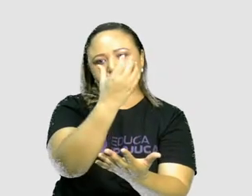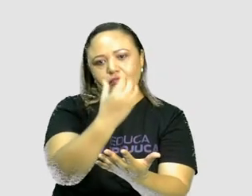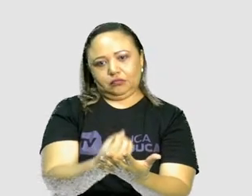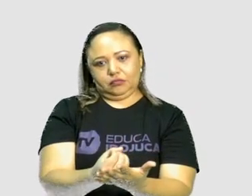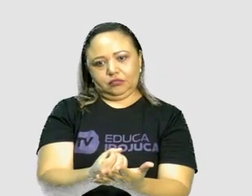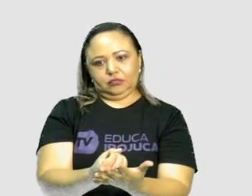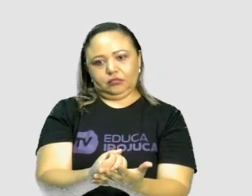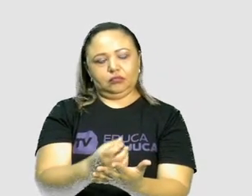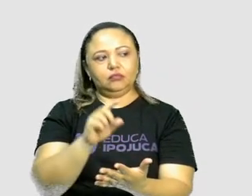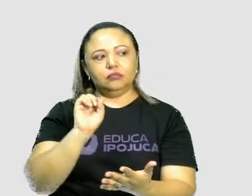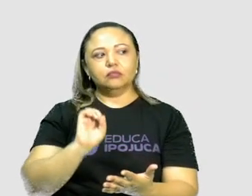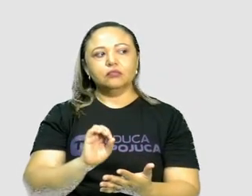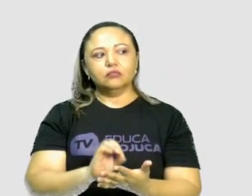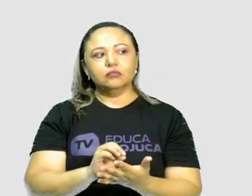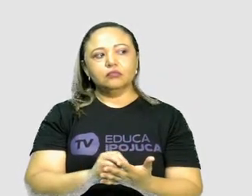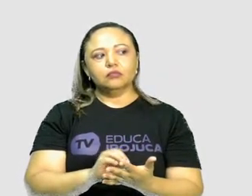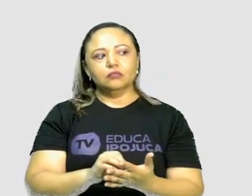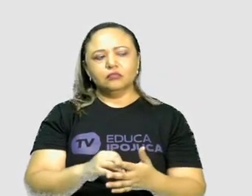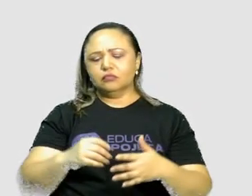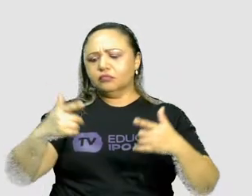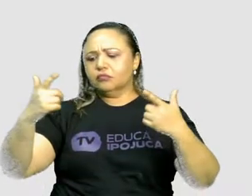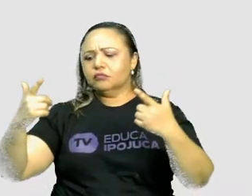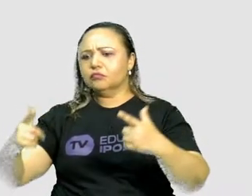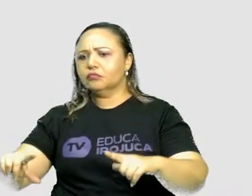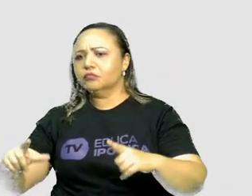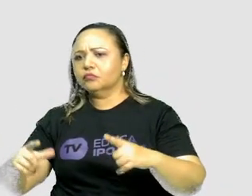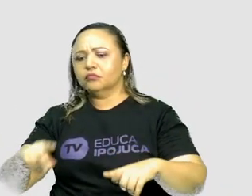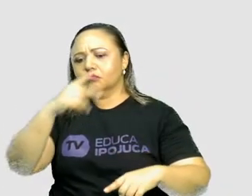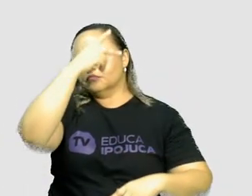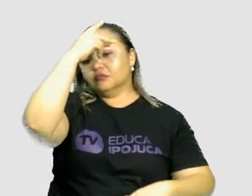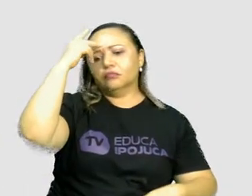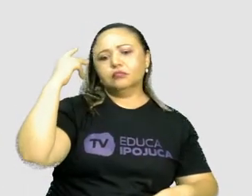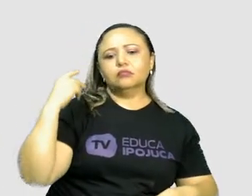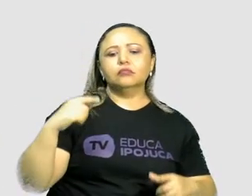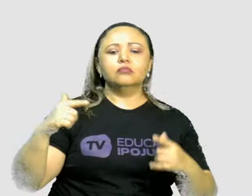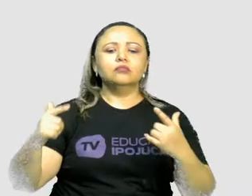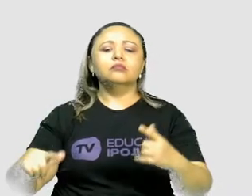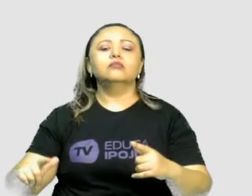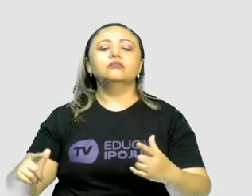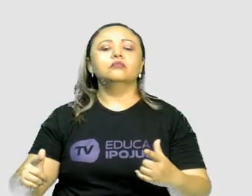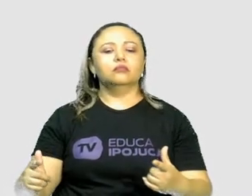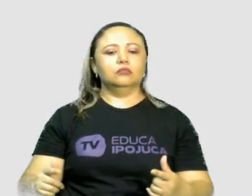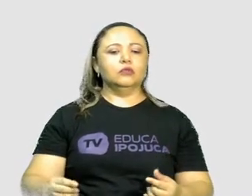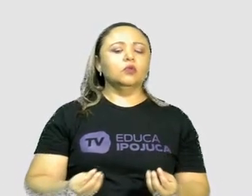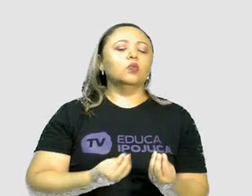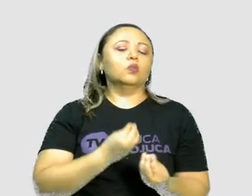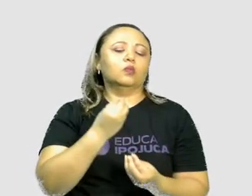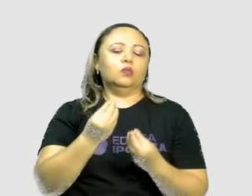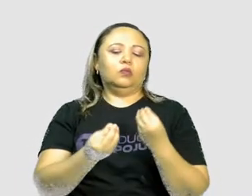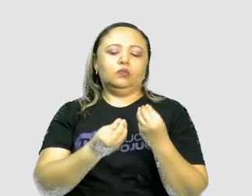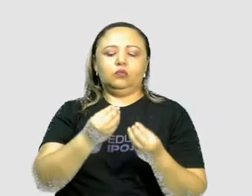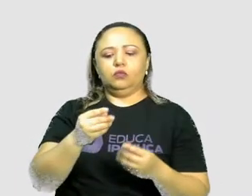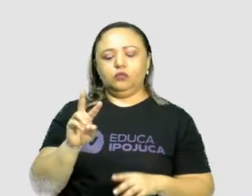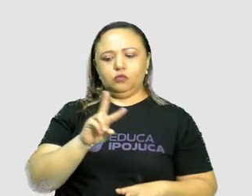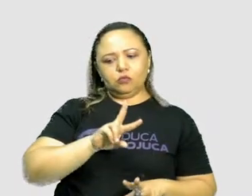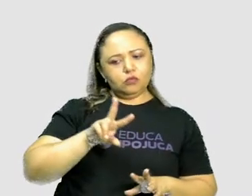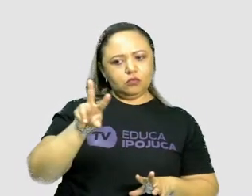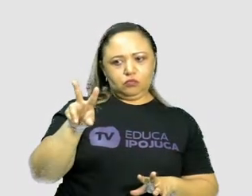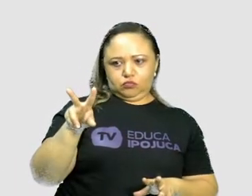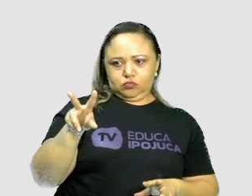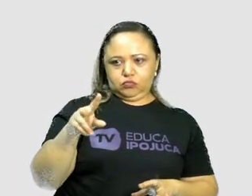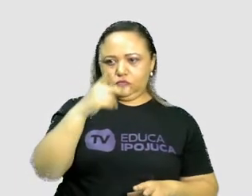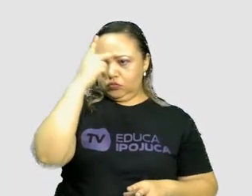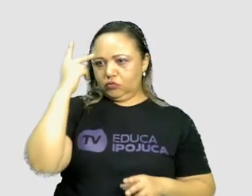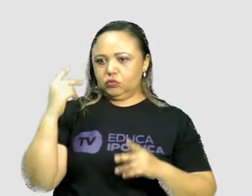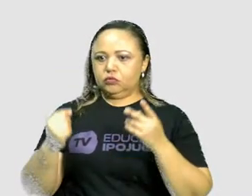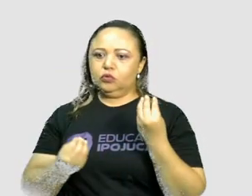Observem essas pessoas onde elas estão, como elas estão. Observem bem. O